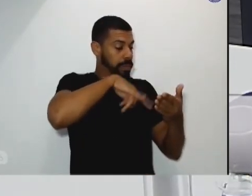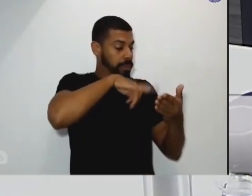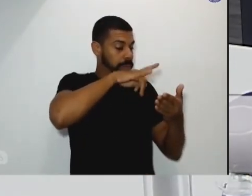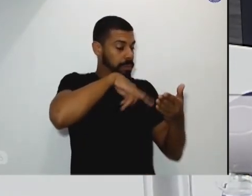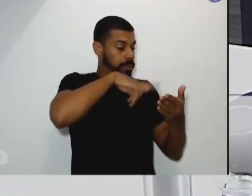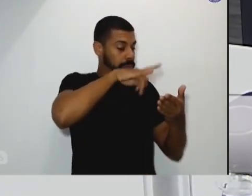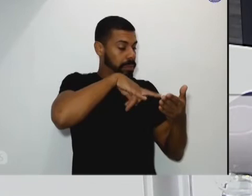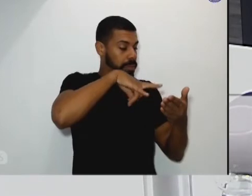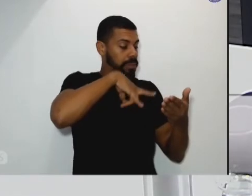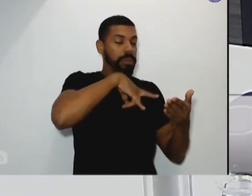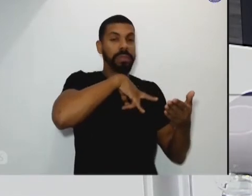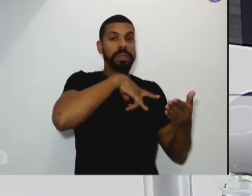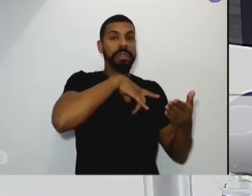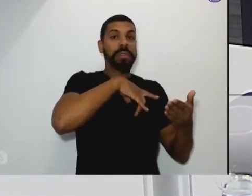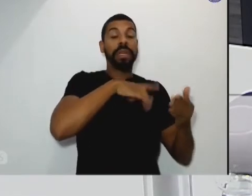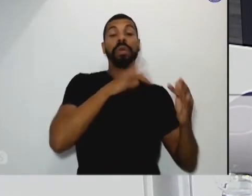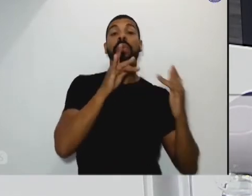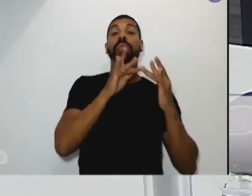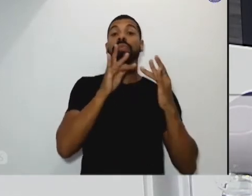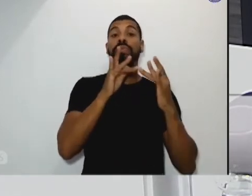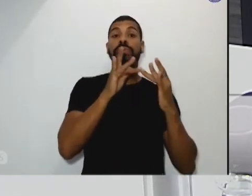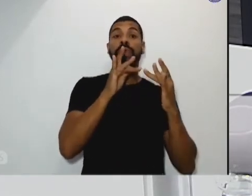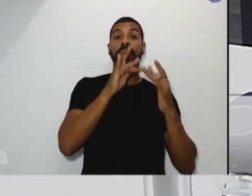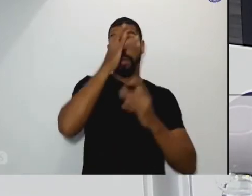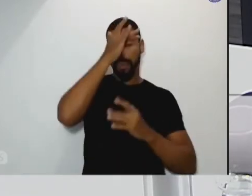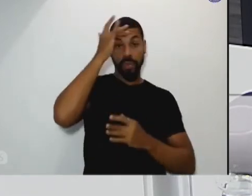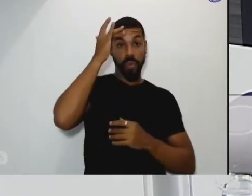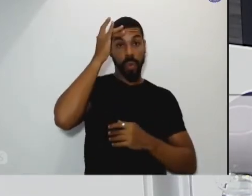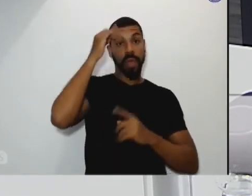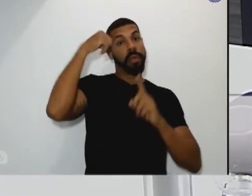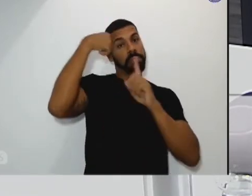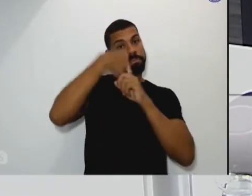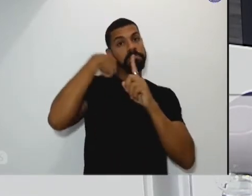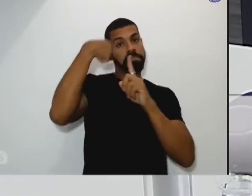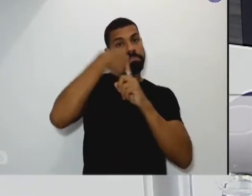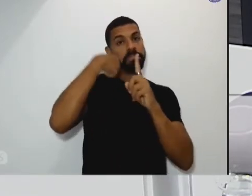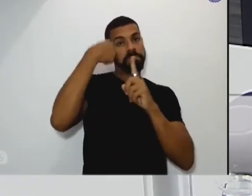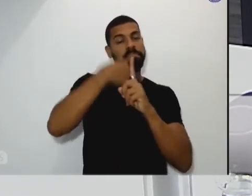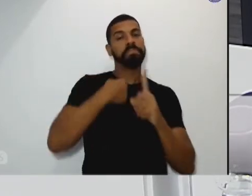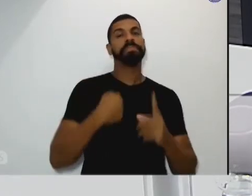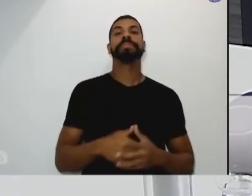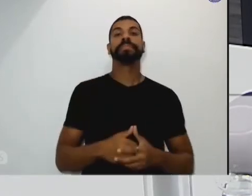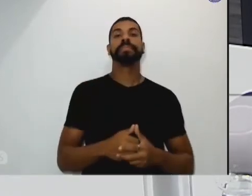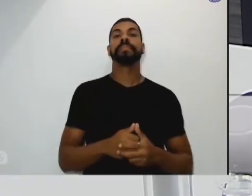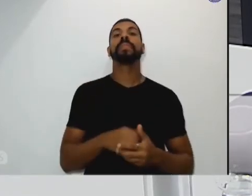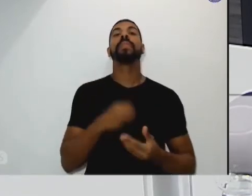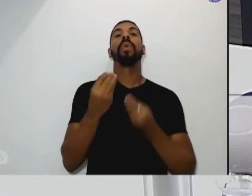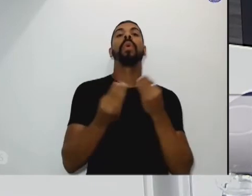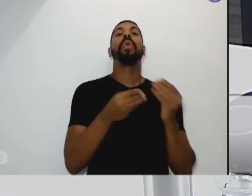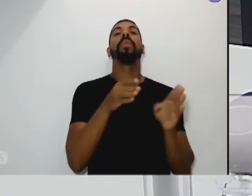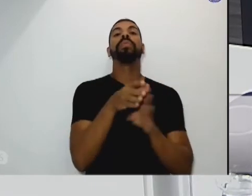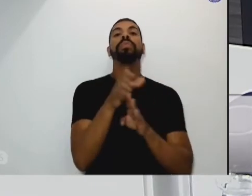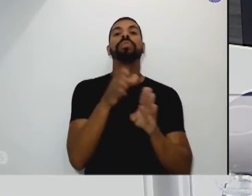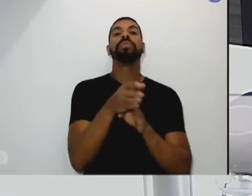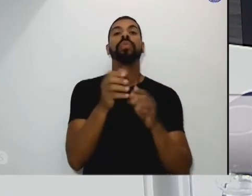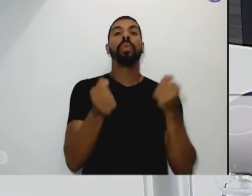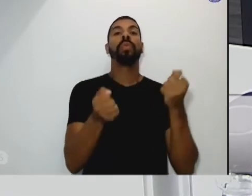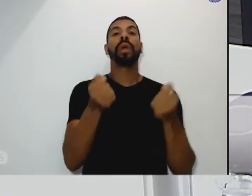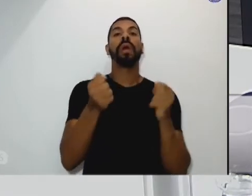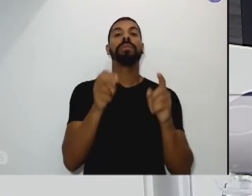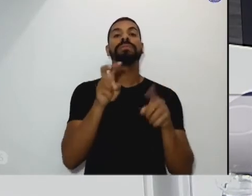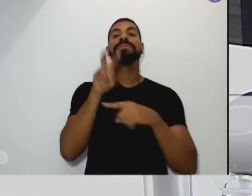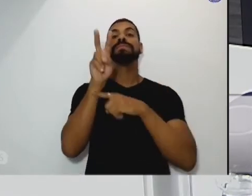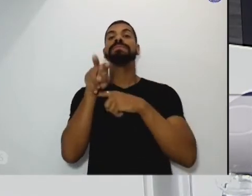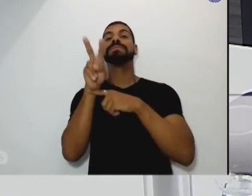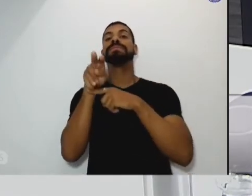em contato com a vítima para ver se ela quer ou a gente faça o acompanhamento qual o acompanhamento? a ronda como a vereadora